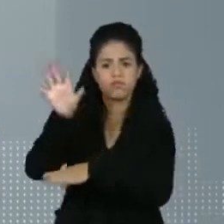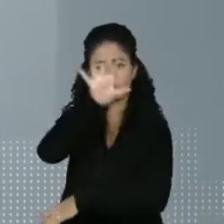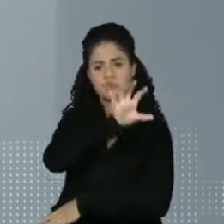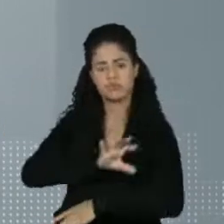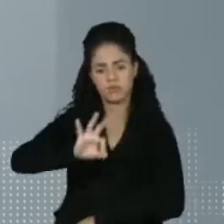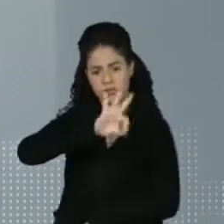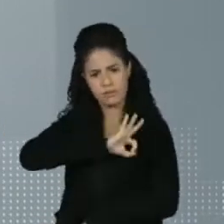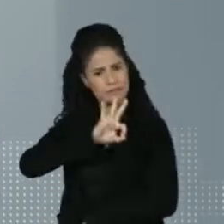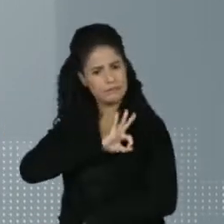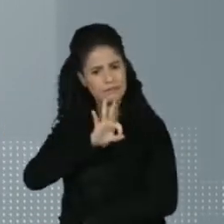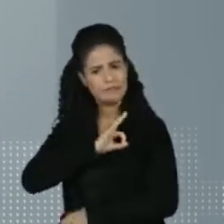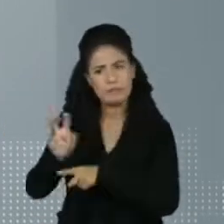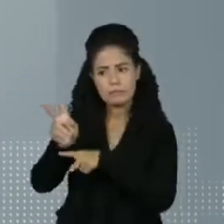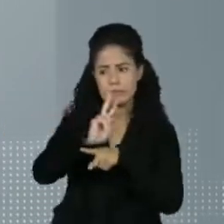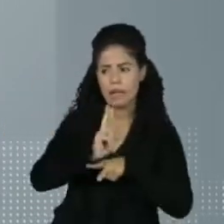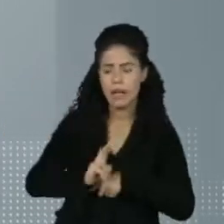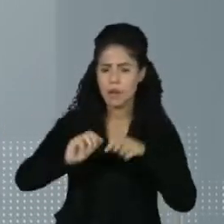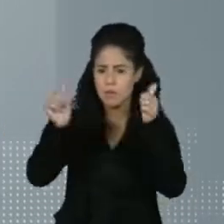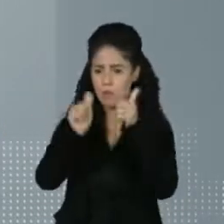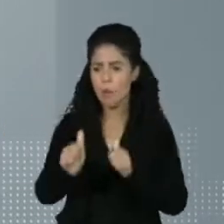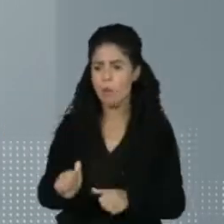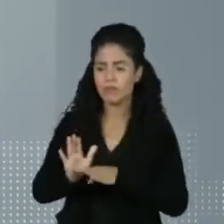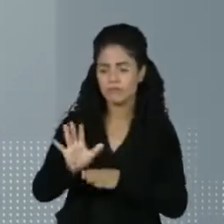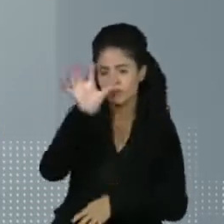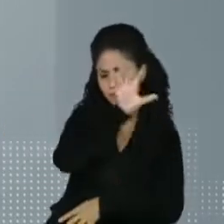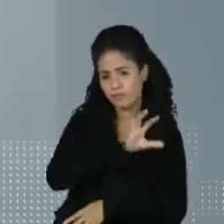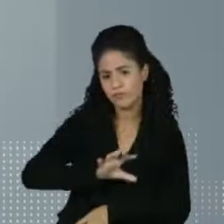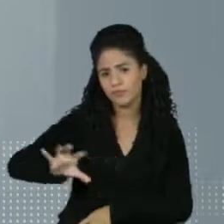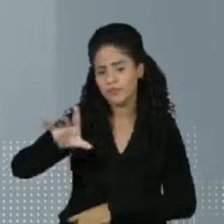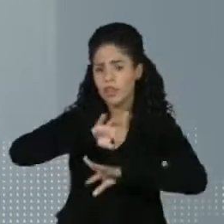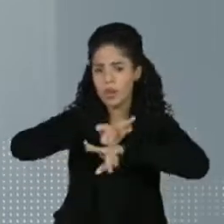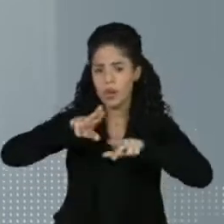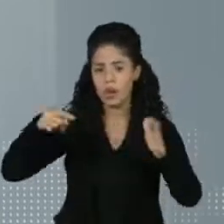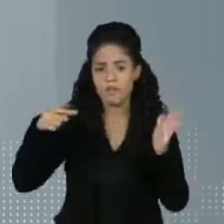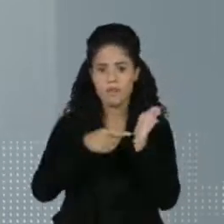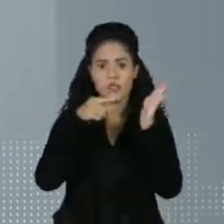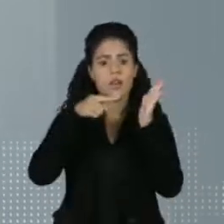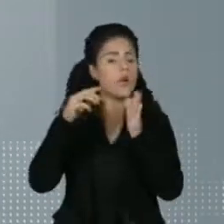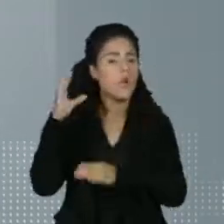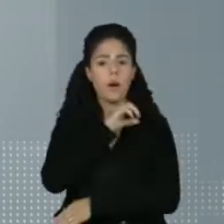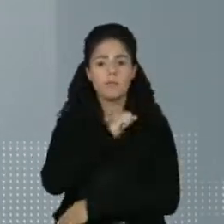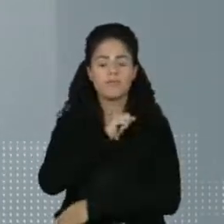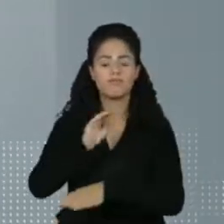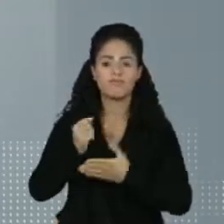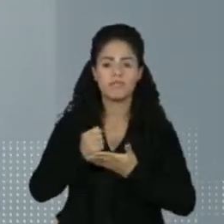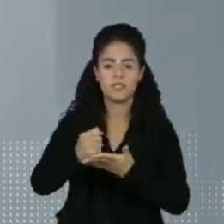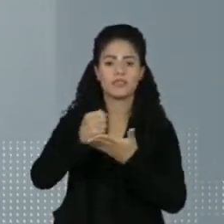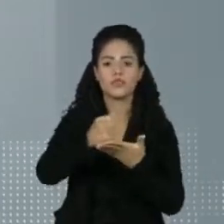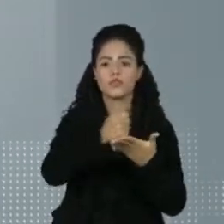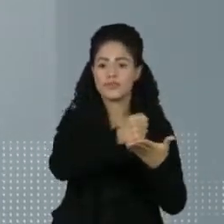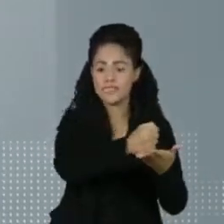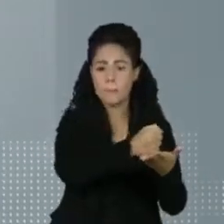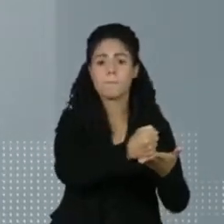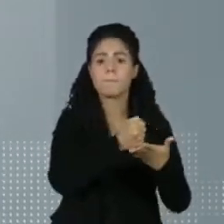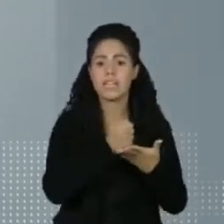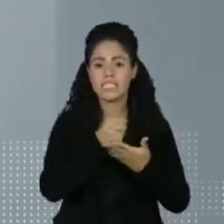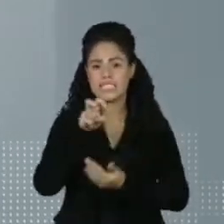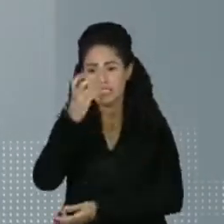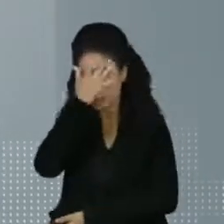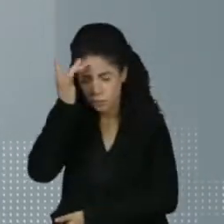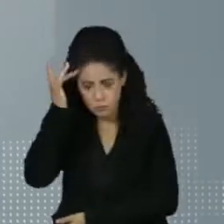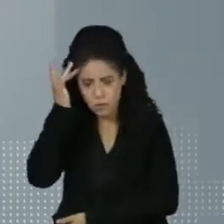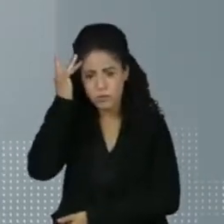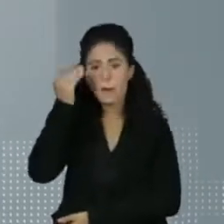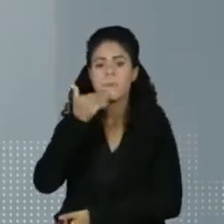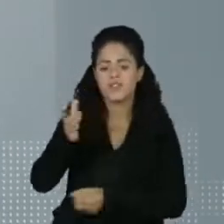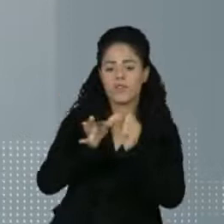especializadas, redes de acolhimento e até botão de pânico, para que a vítima possa acionar até cinco pessoas